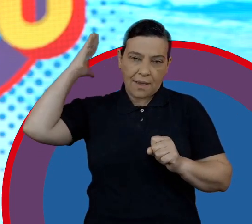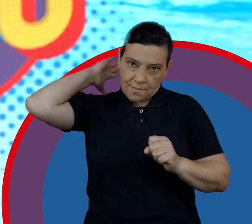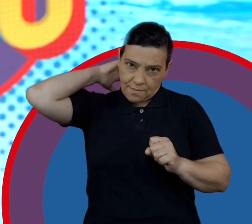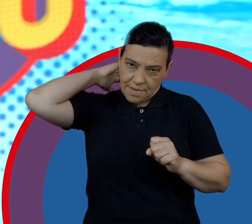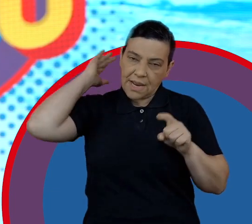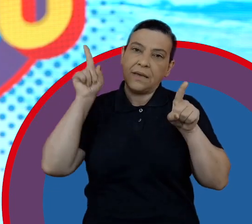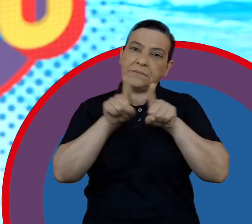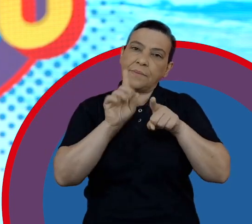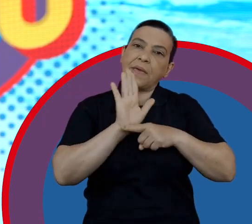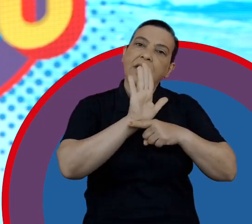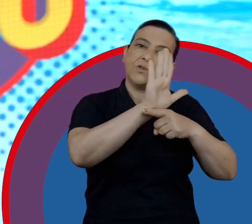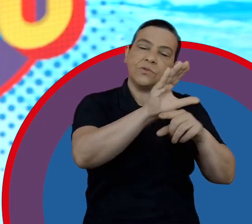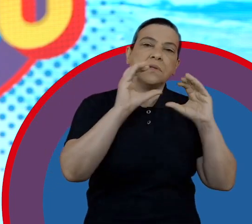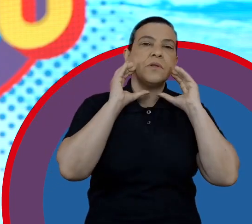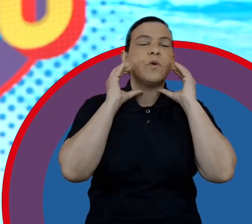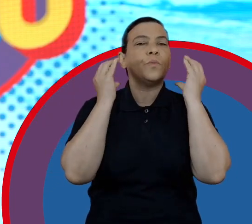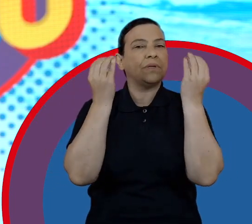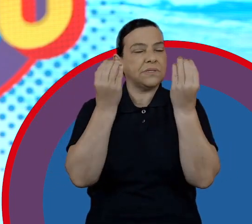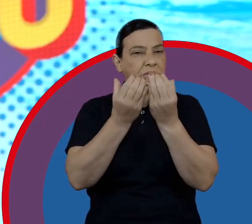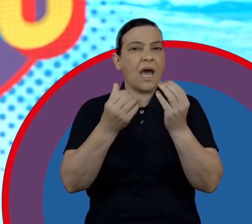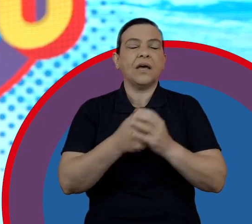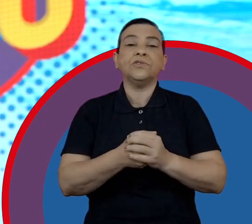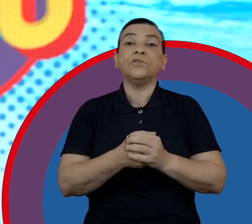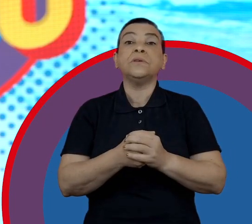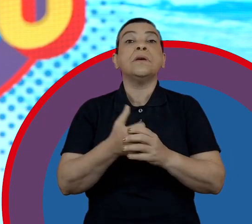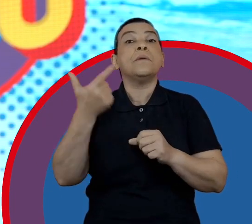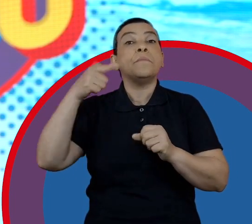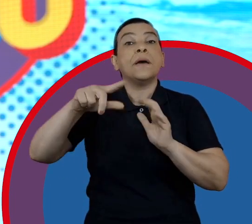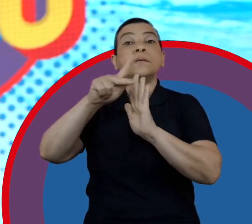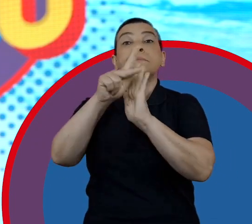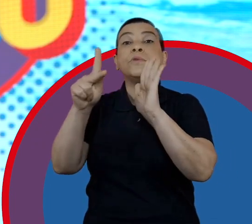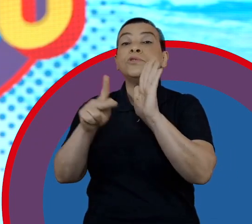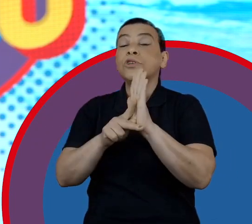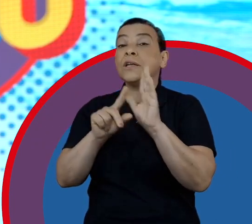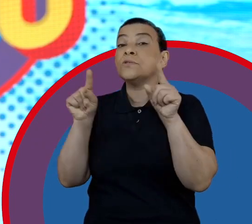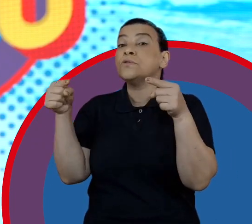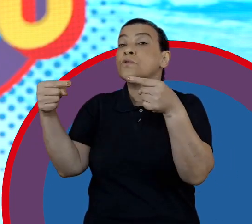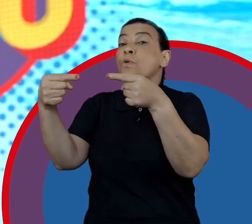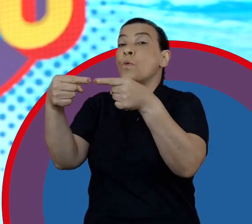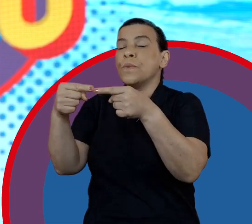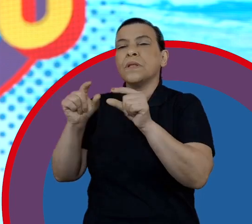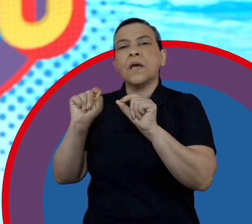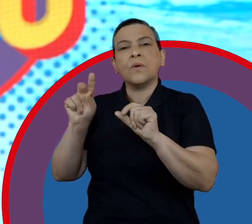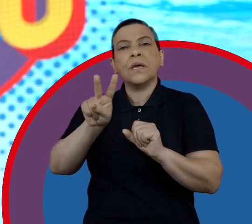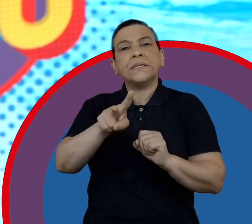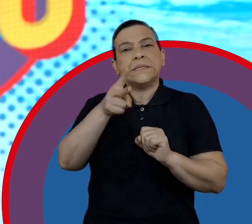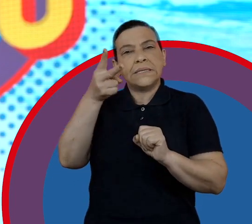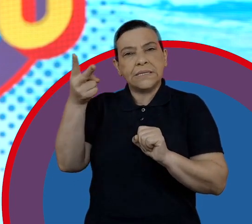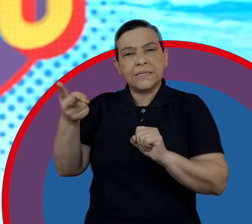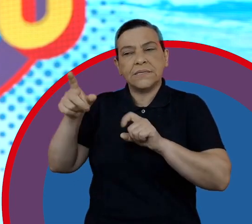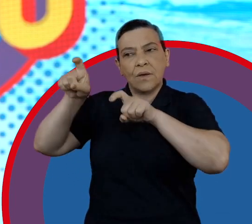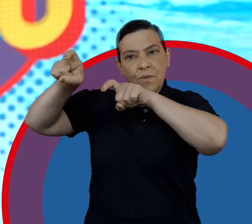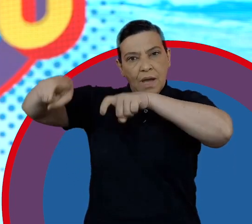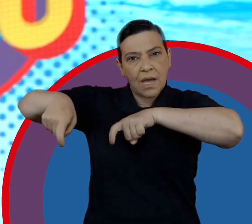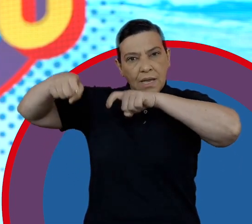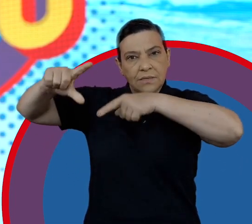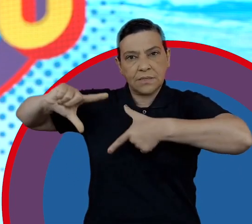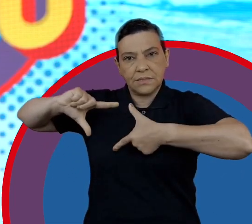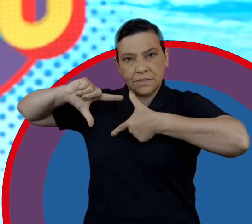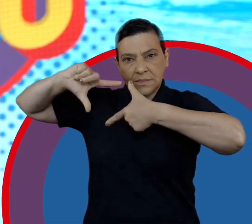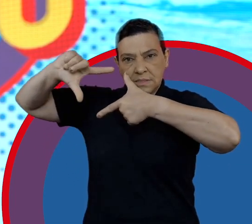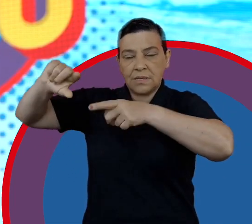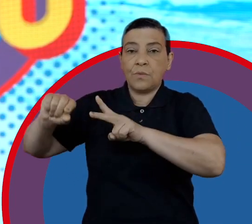a comunidade tradicional que ali vive. A gente tem projetos ligados à transição da agricultura tradicional